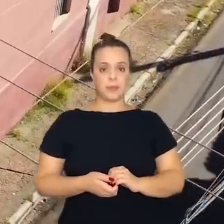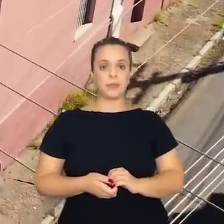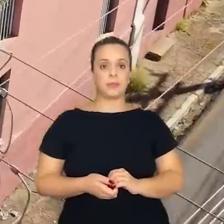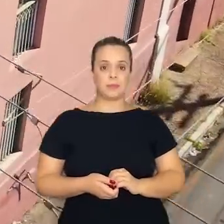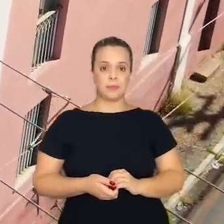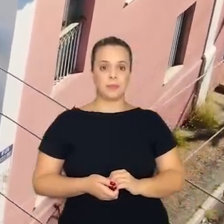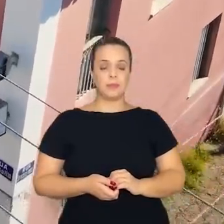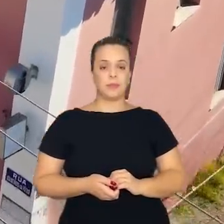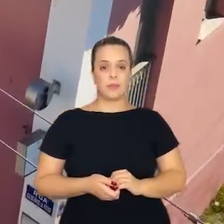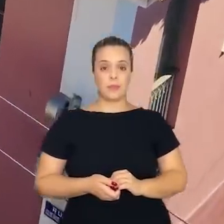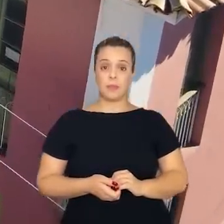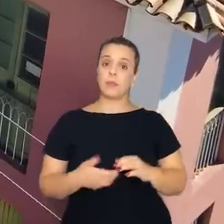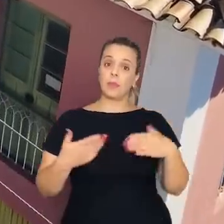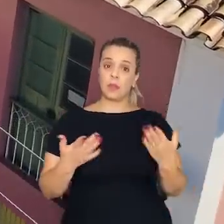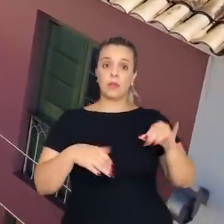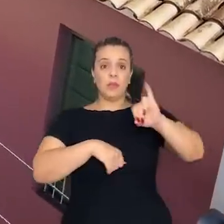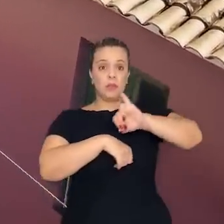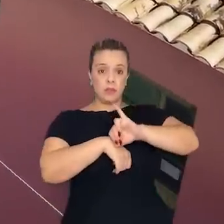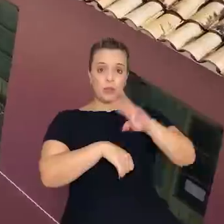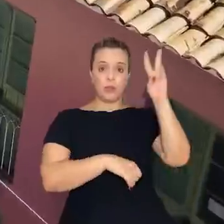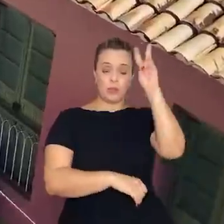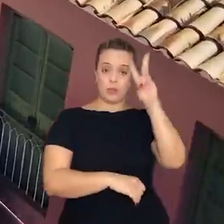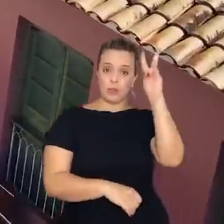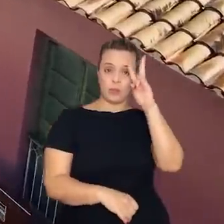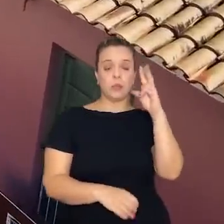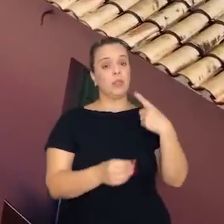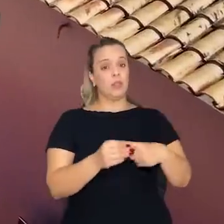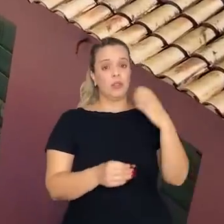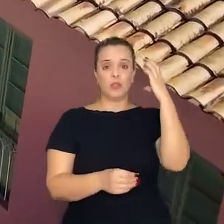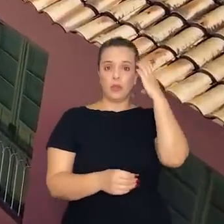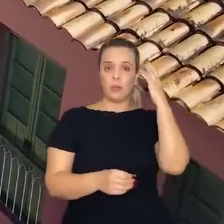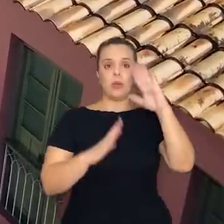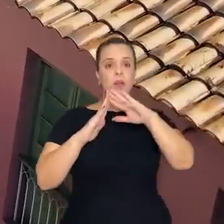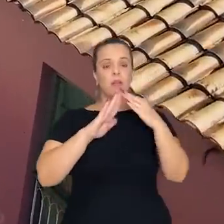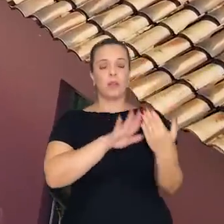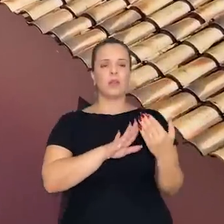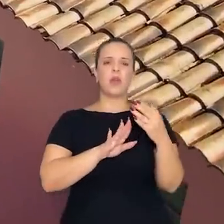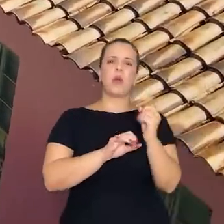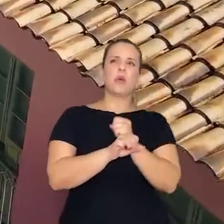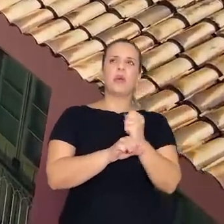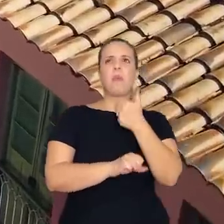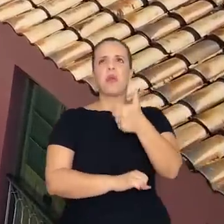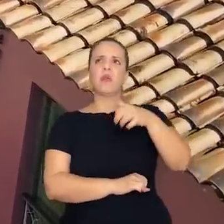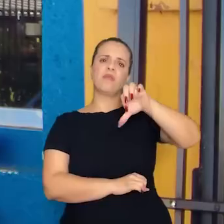O Centro Histórico de Cuiabá foi tombado em 1984,